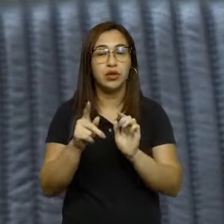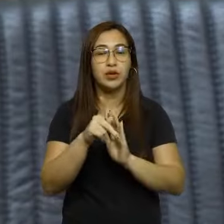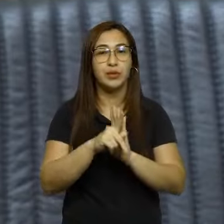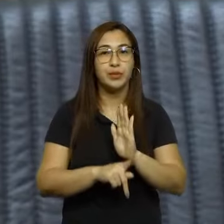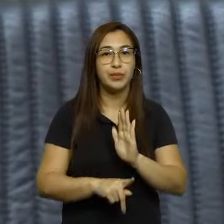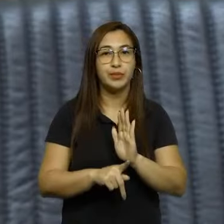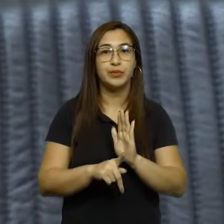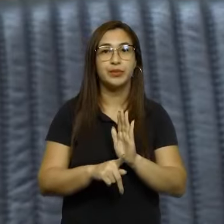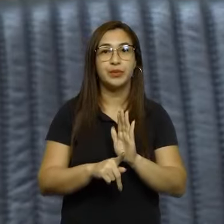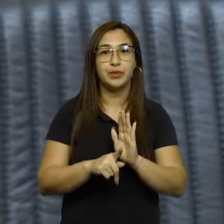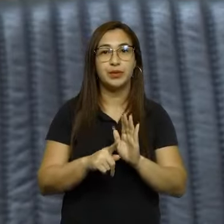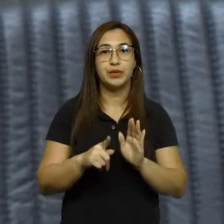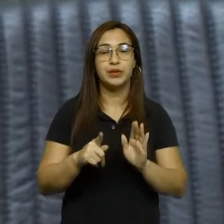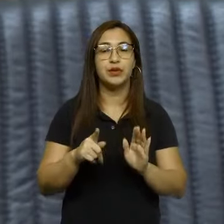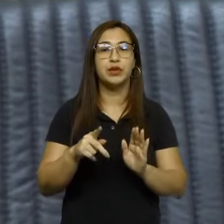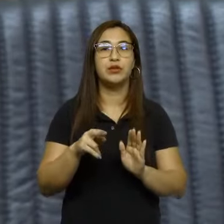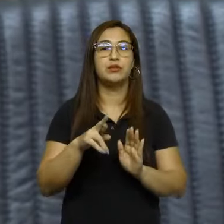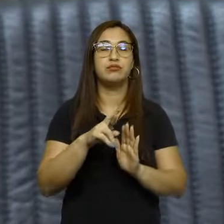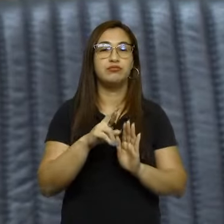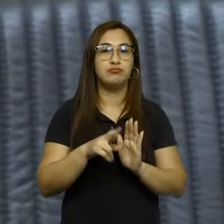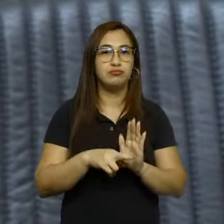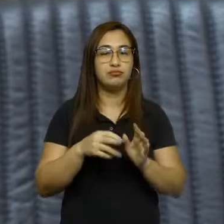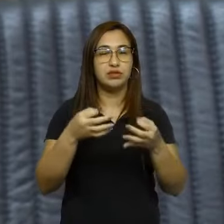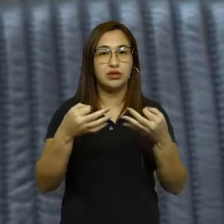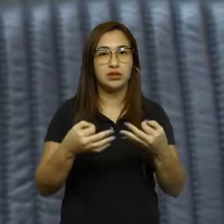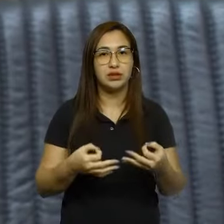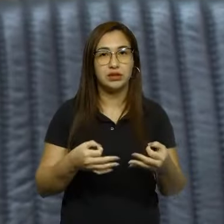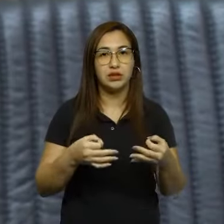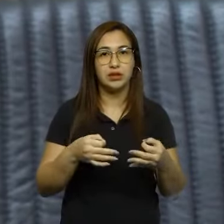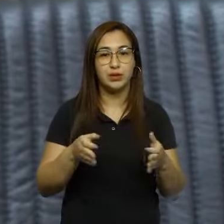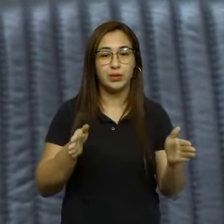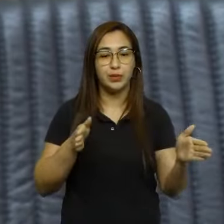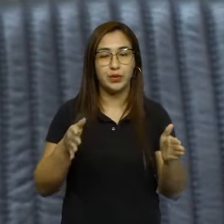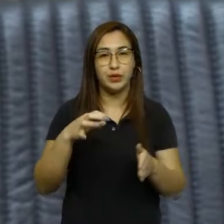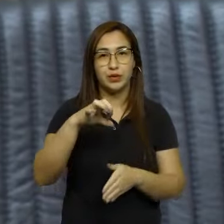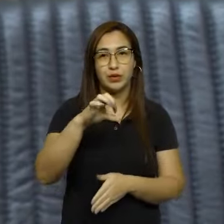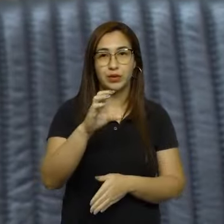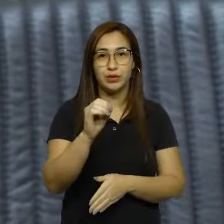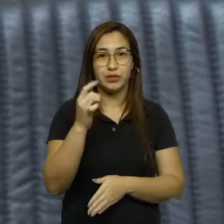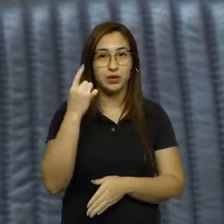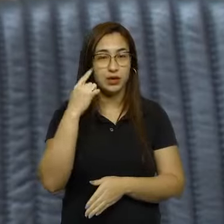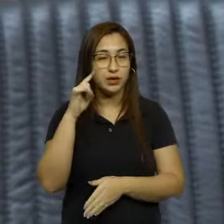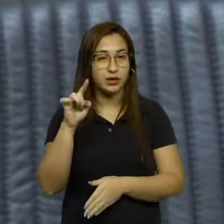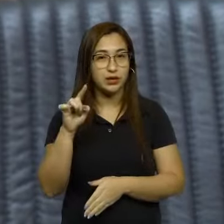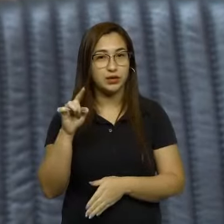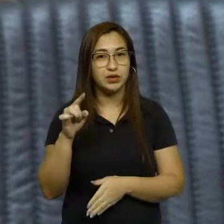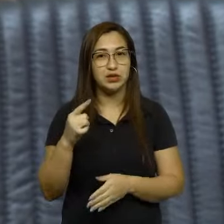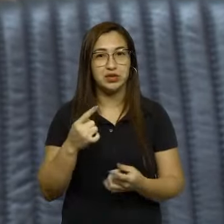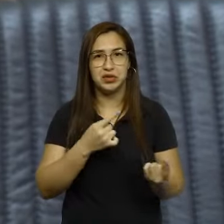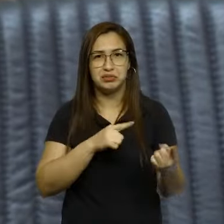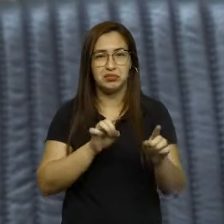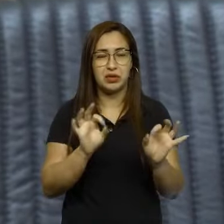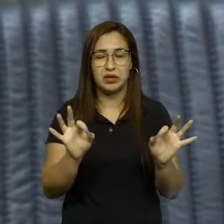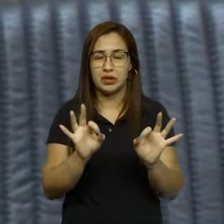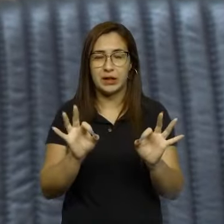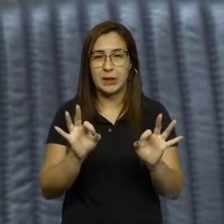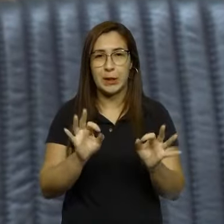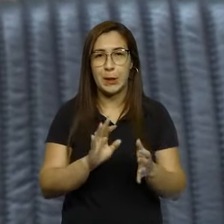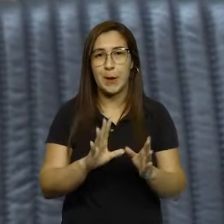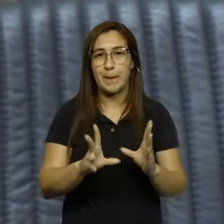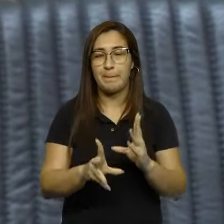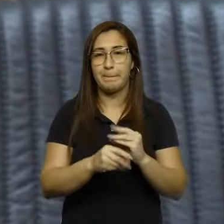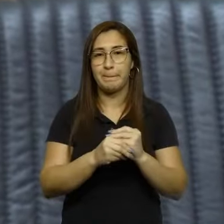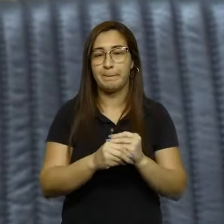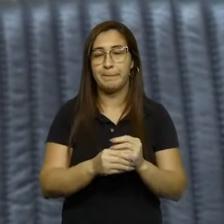seja regulamentado em um prazo de 90 dias e não há nenhuma objeção quanto a essa subemenda. Então,